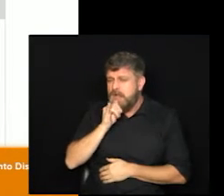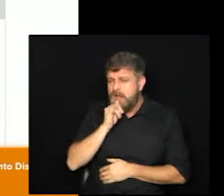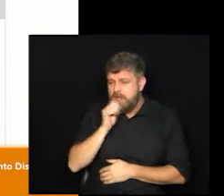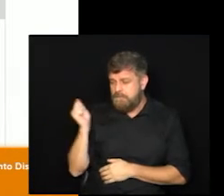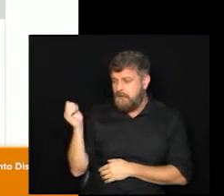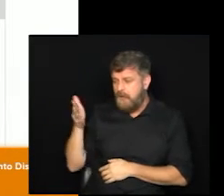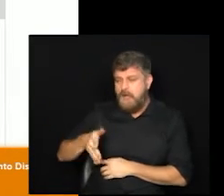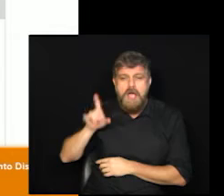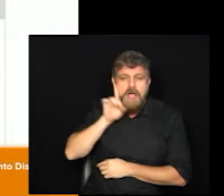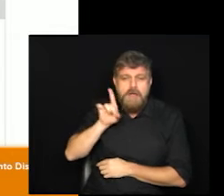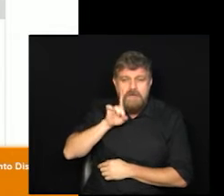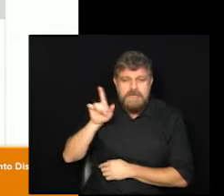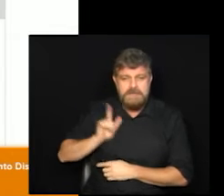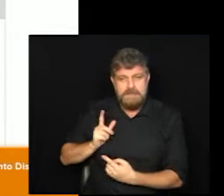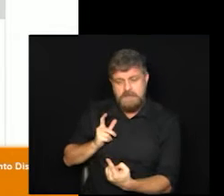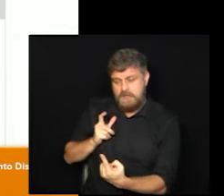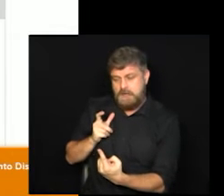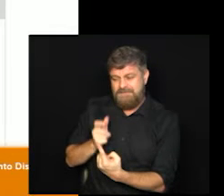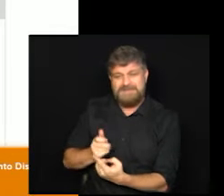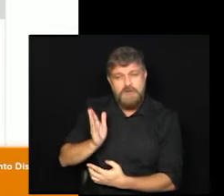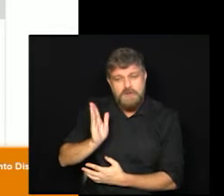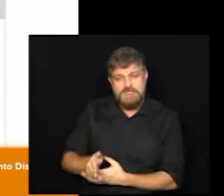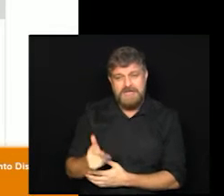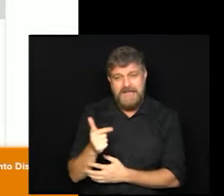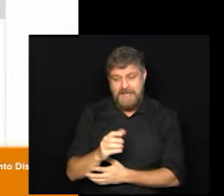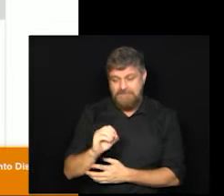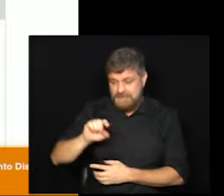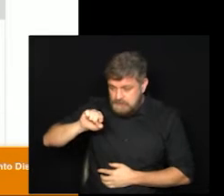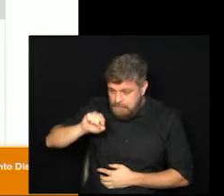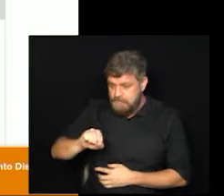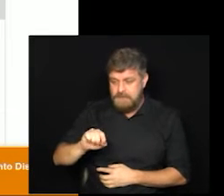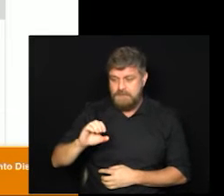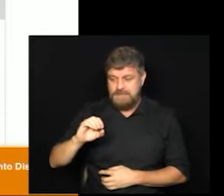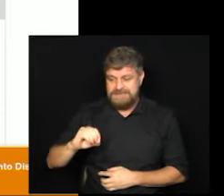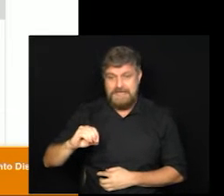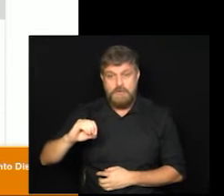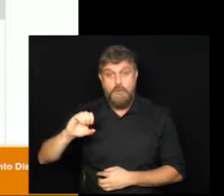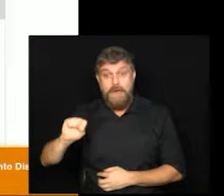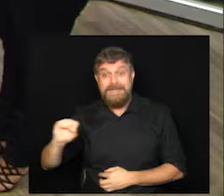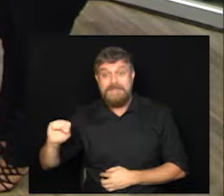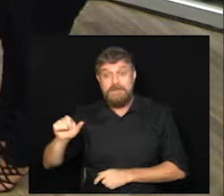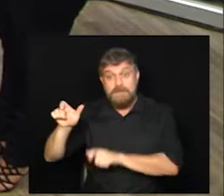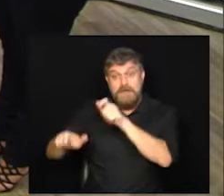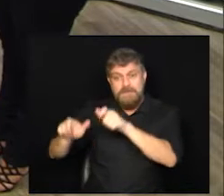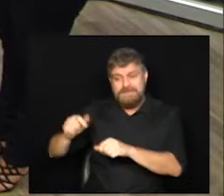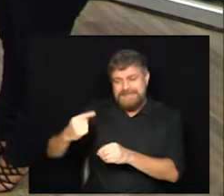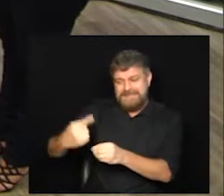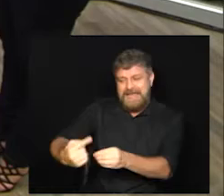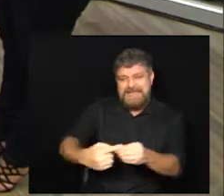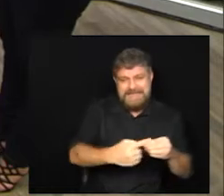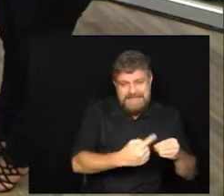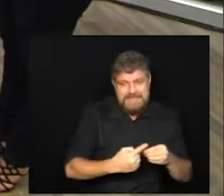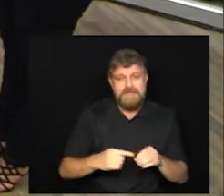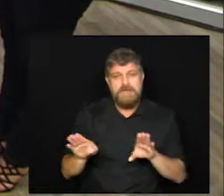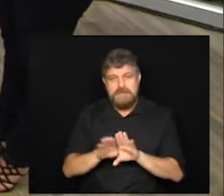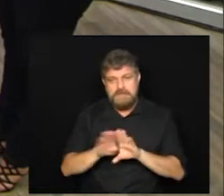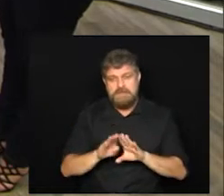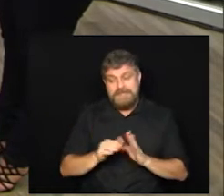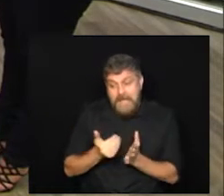Americana, que vacinou já 20.088 pessoas. E vários municípios estão, então,